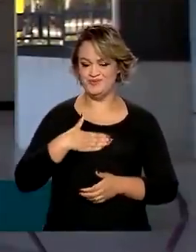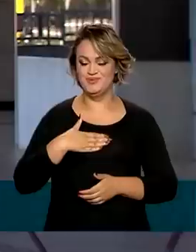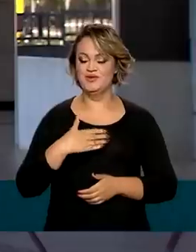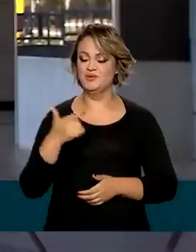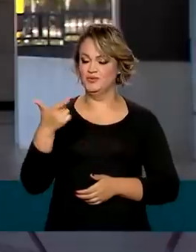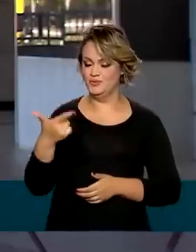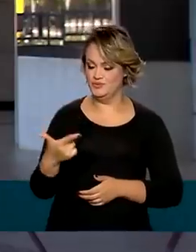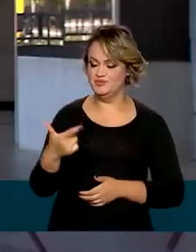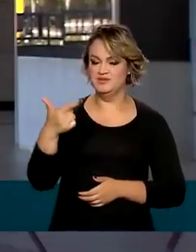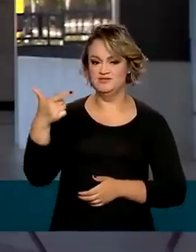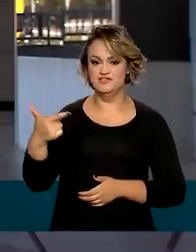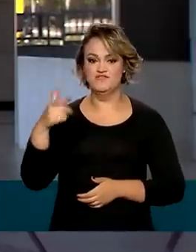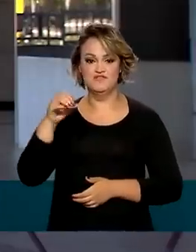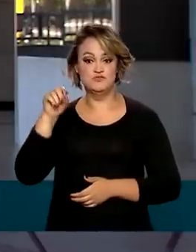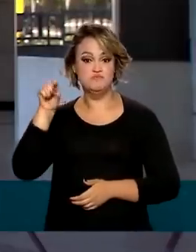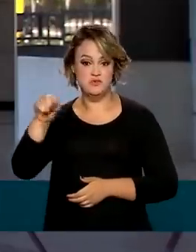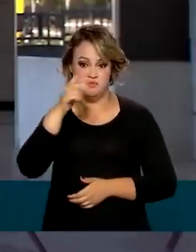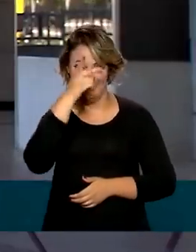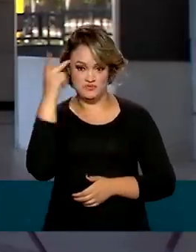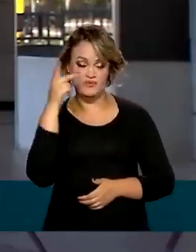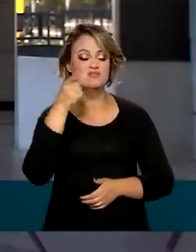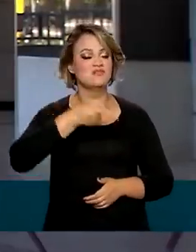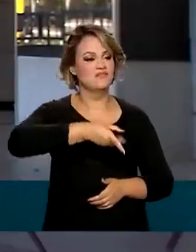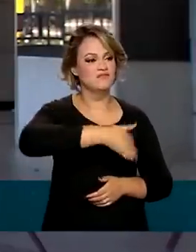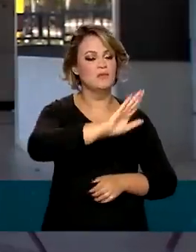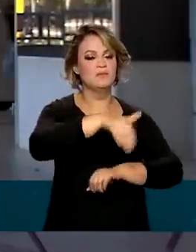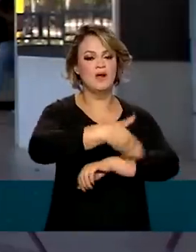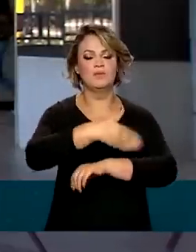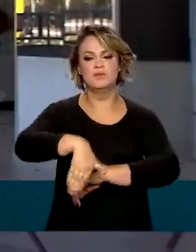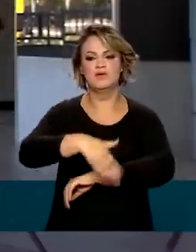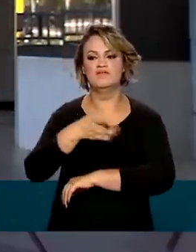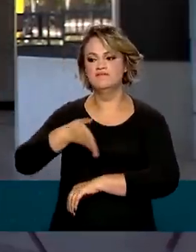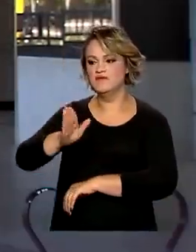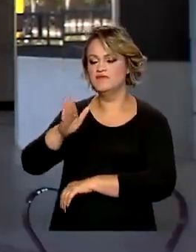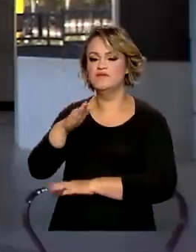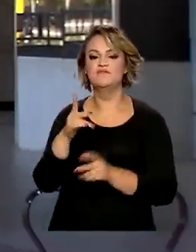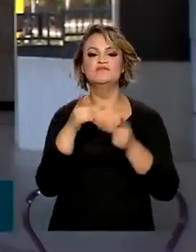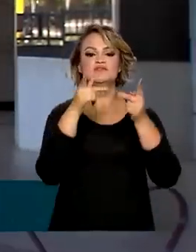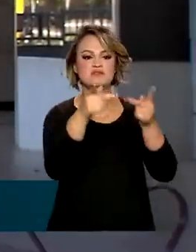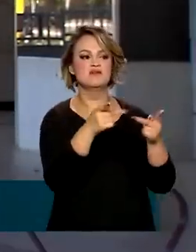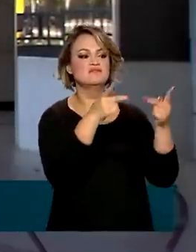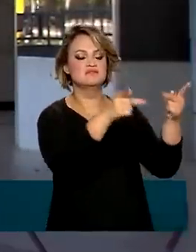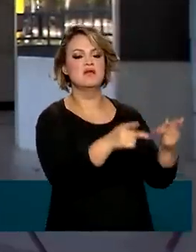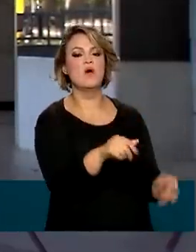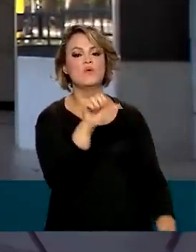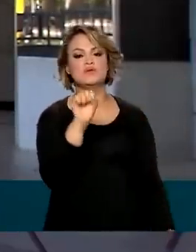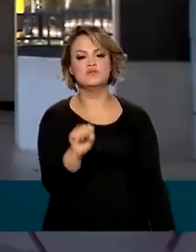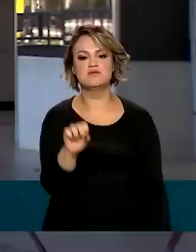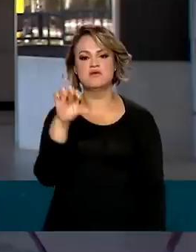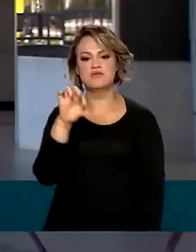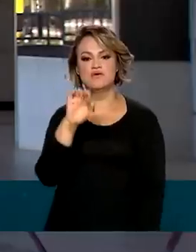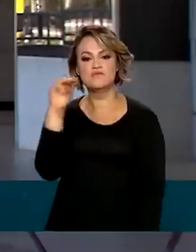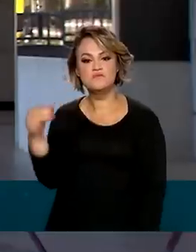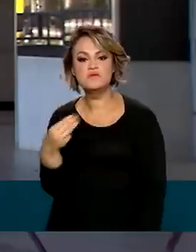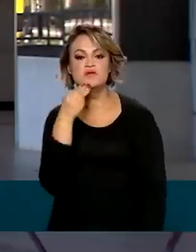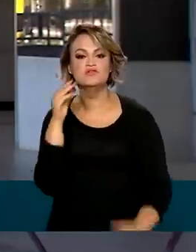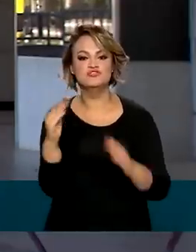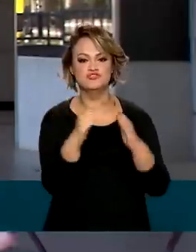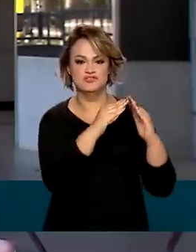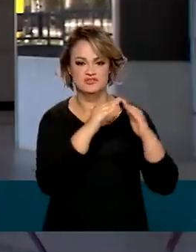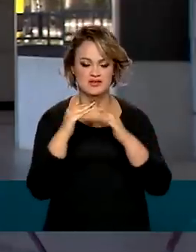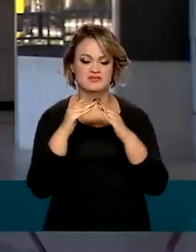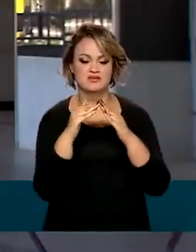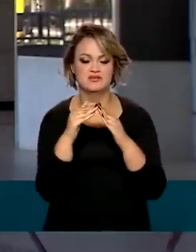220 mil recenseadores saem às ruas com uma missão. Visitar 89 milhões de domicílios.